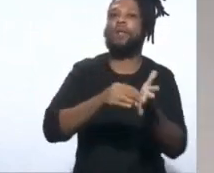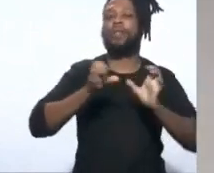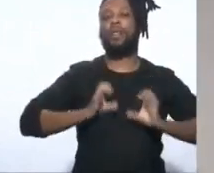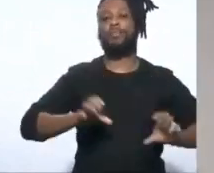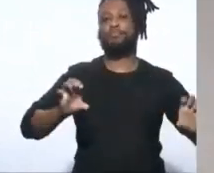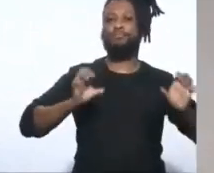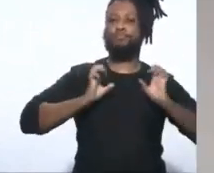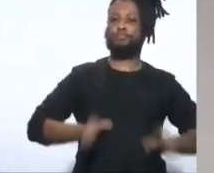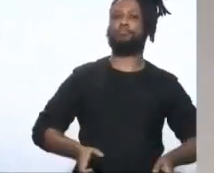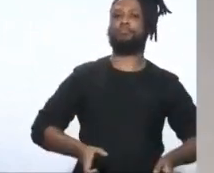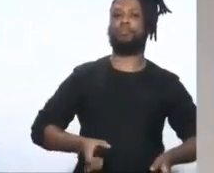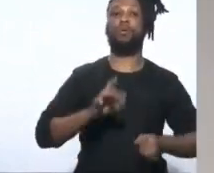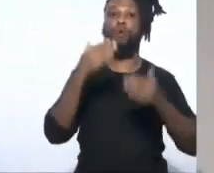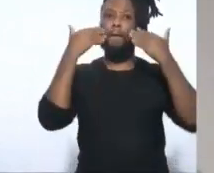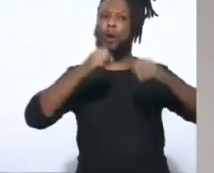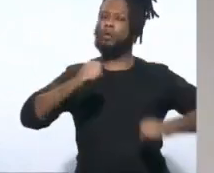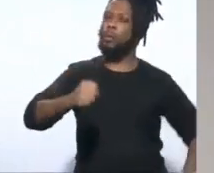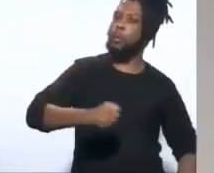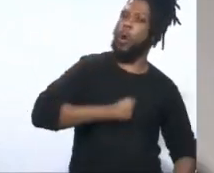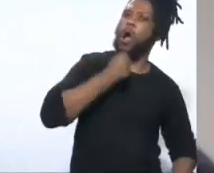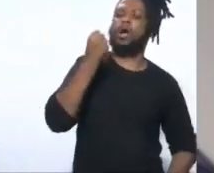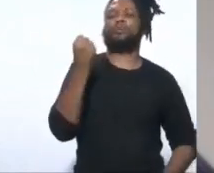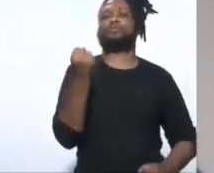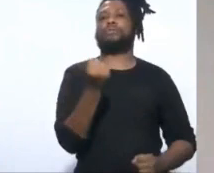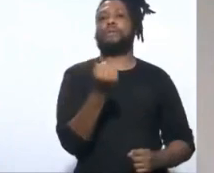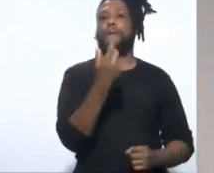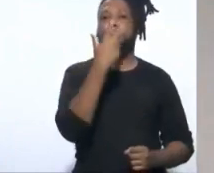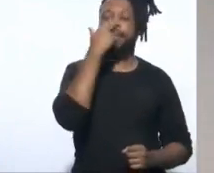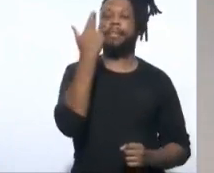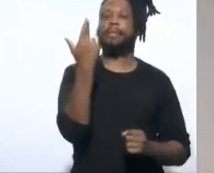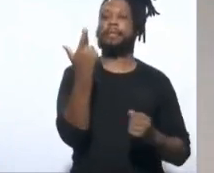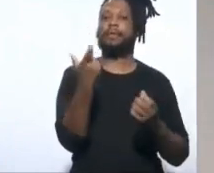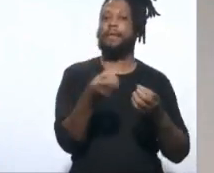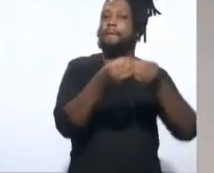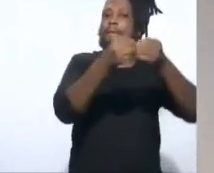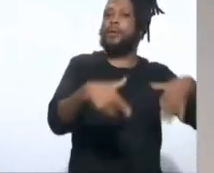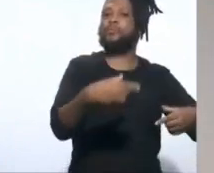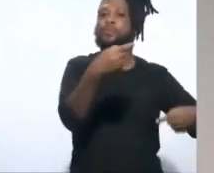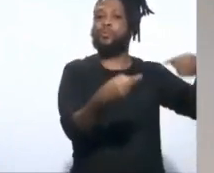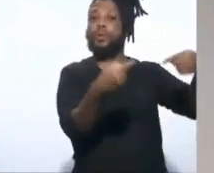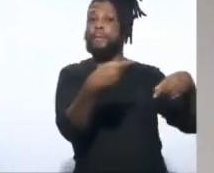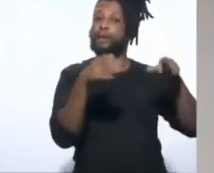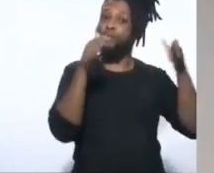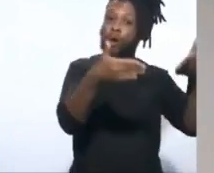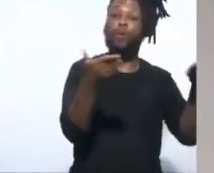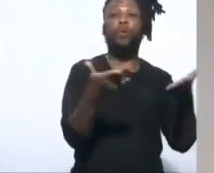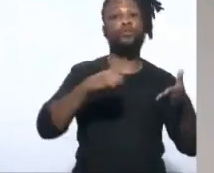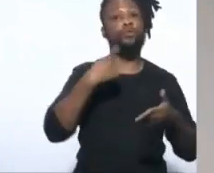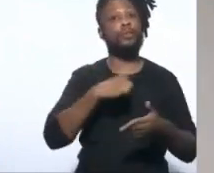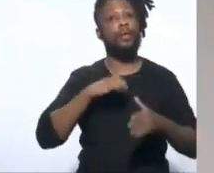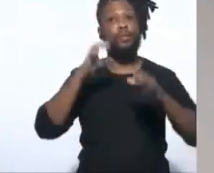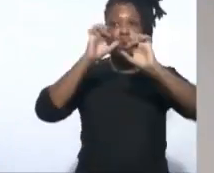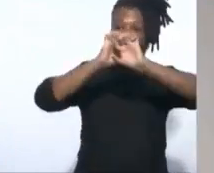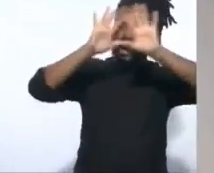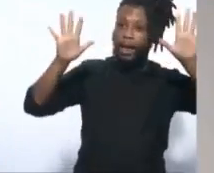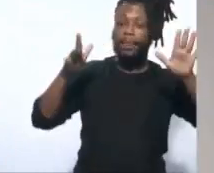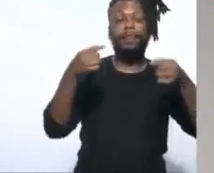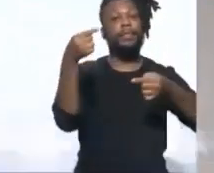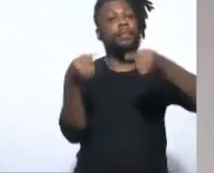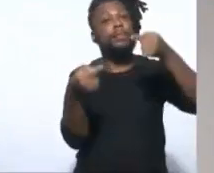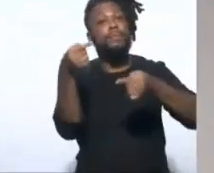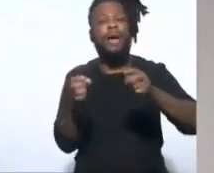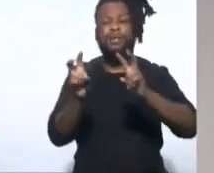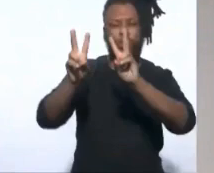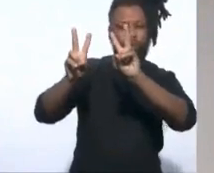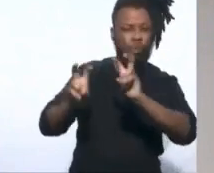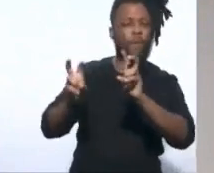isso só traz um ódio e só joga fumaça sobre os debates que estão sendo feitos. Hoje a gente tem clareza aqui que nesse debate sobre a